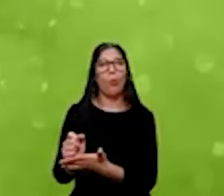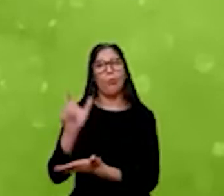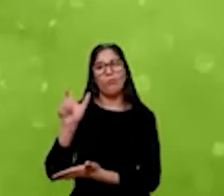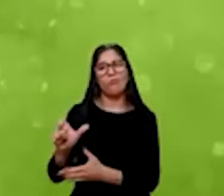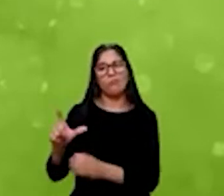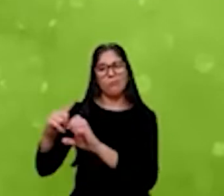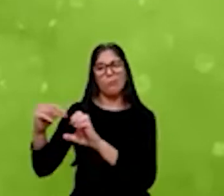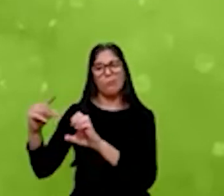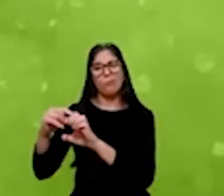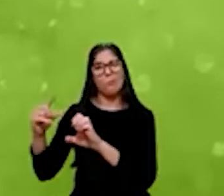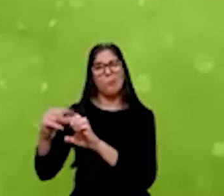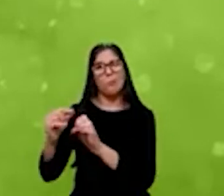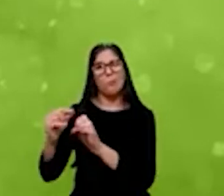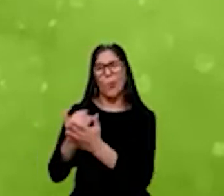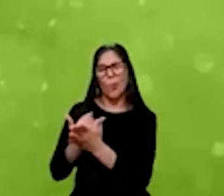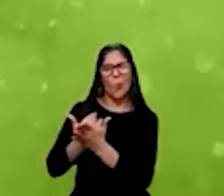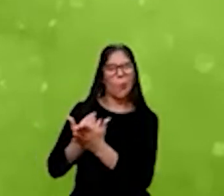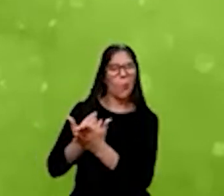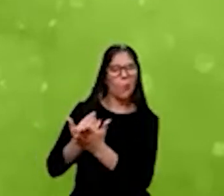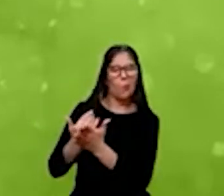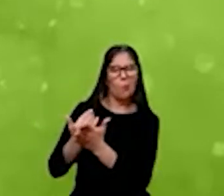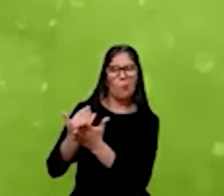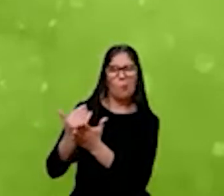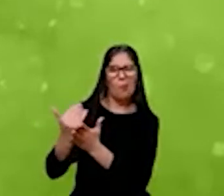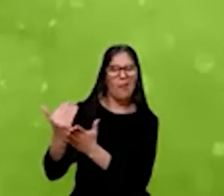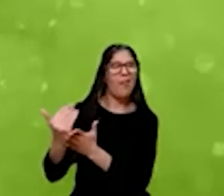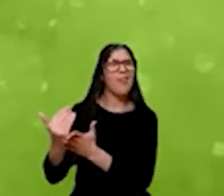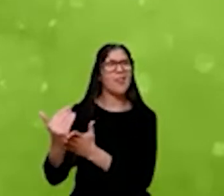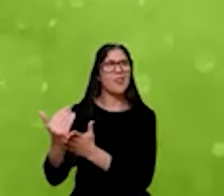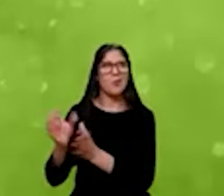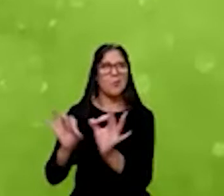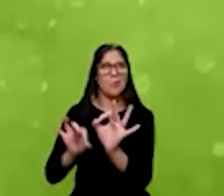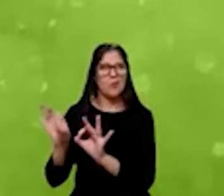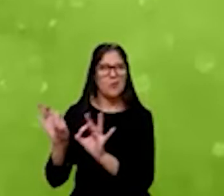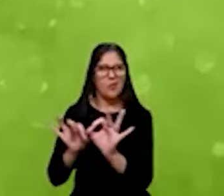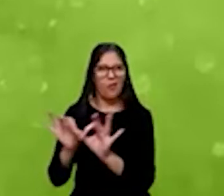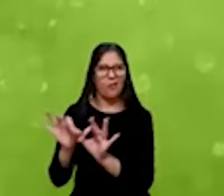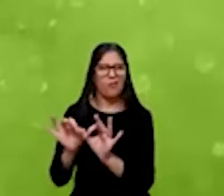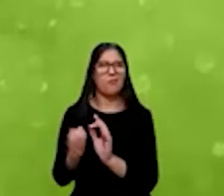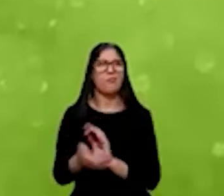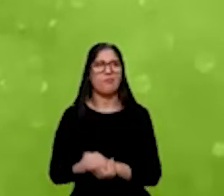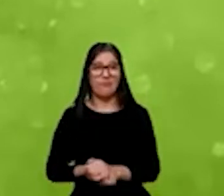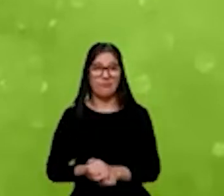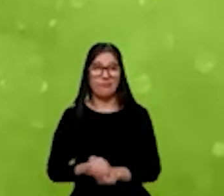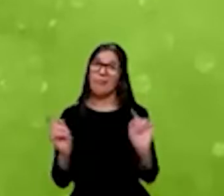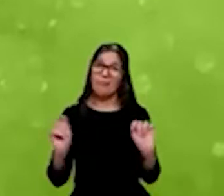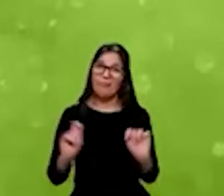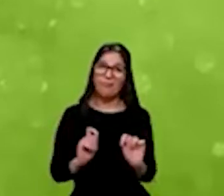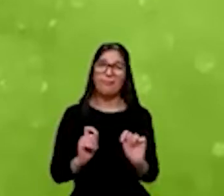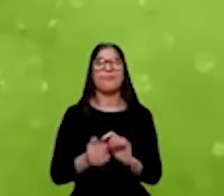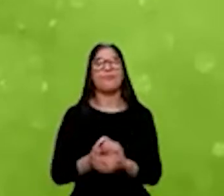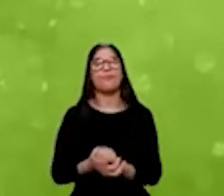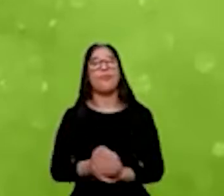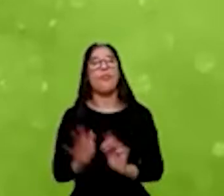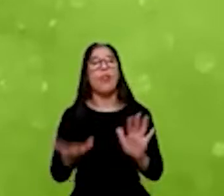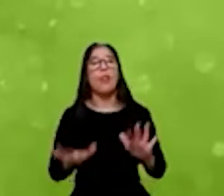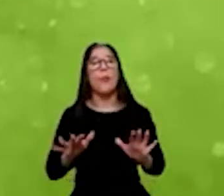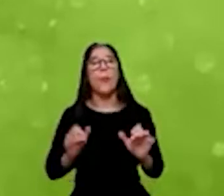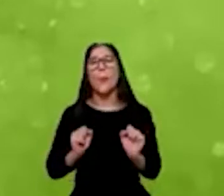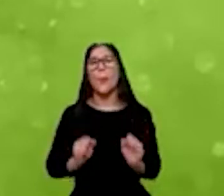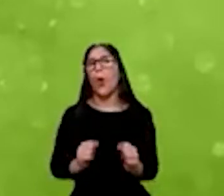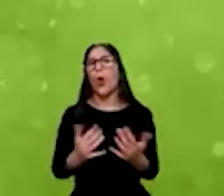na fase bem inicial, bem embrionária da startup. Às vezes, podendo, talvez, não ter nem